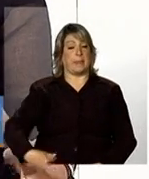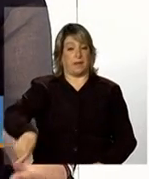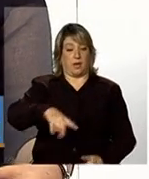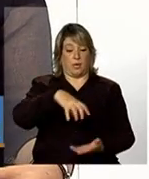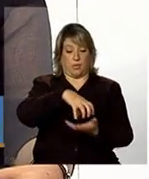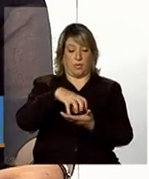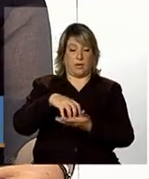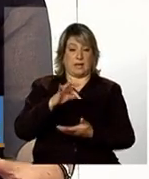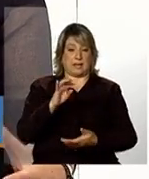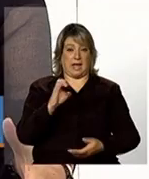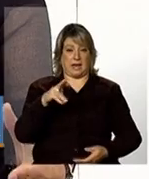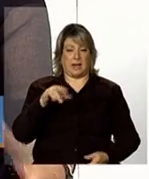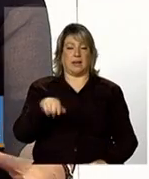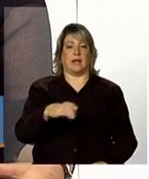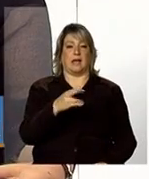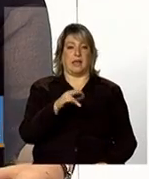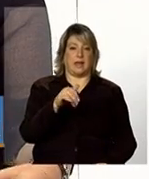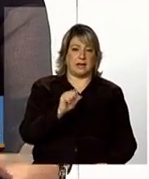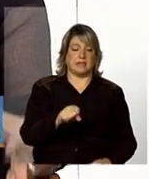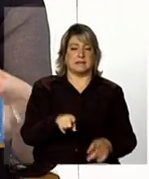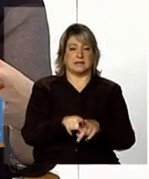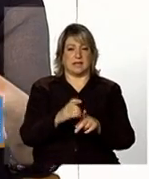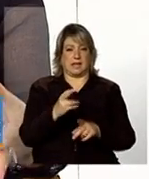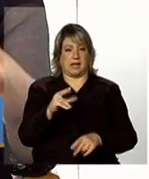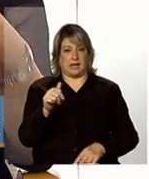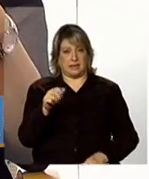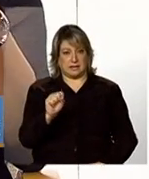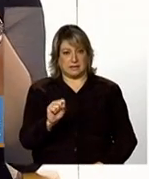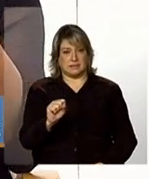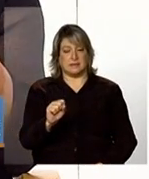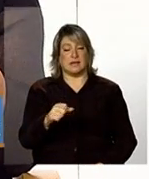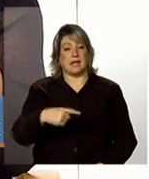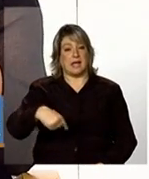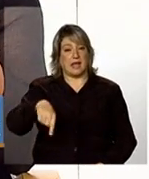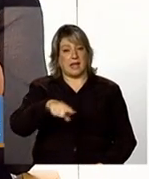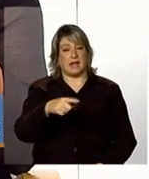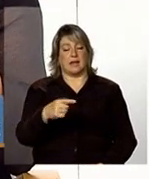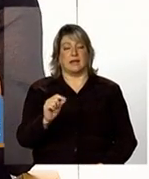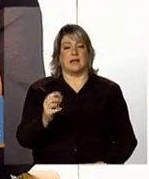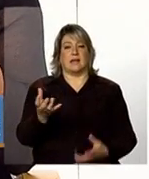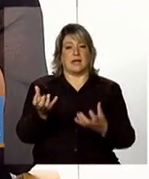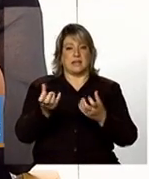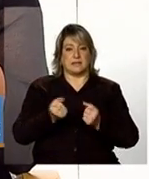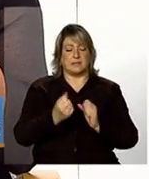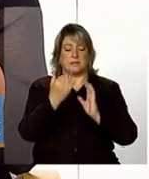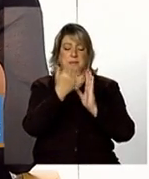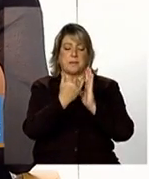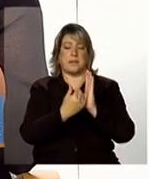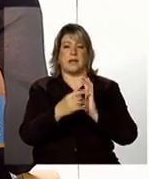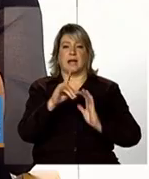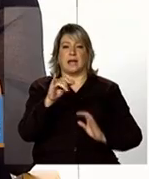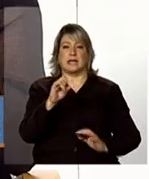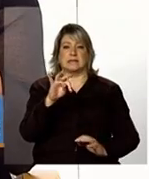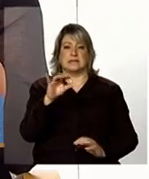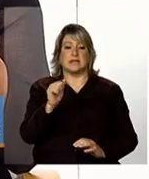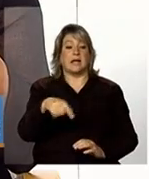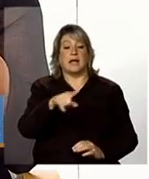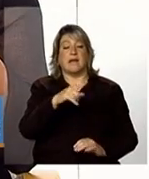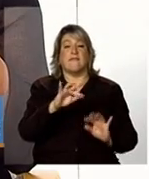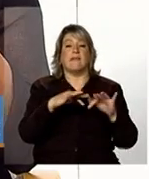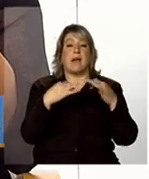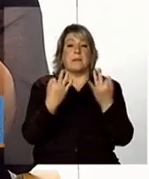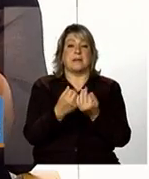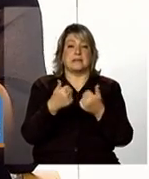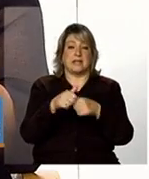dos CRAS e dos CREAS cabem a elas receber a listagem das famílias em descumprimento de condicionalidades que